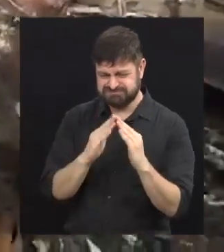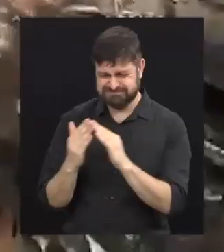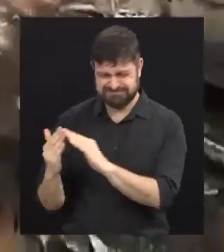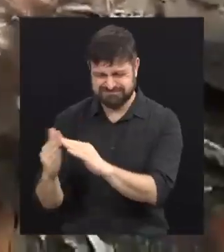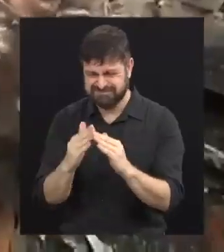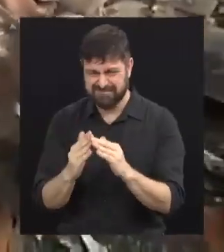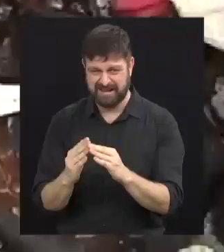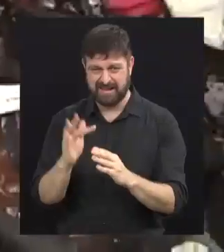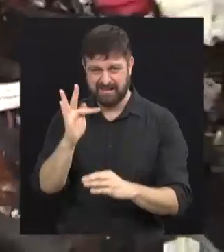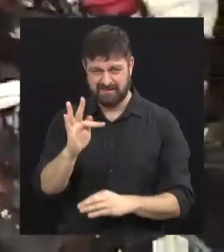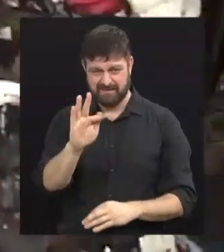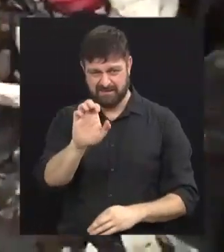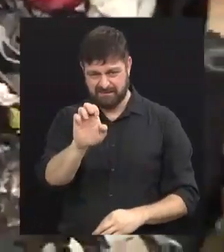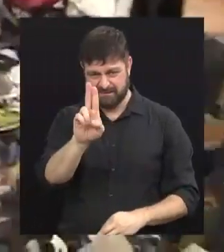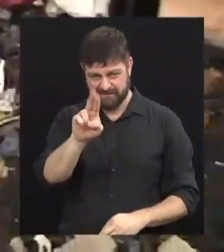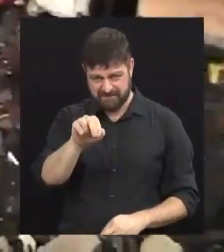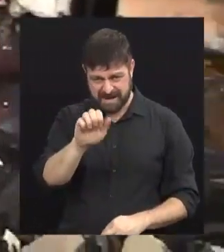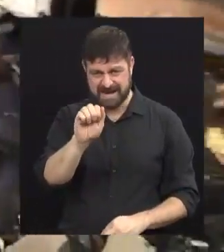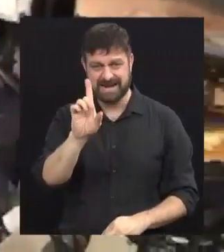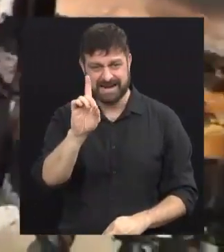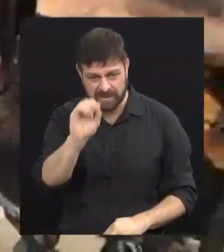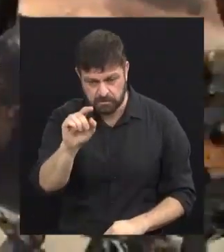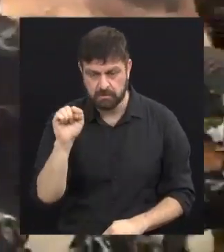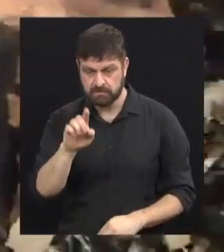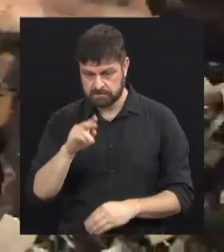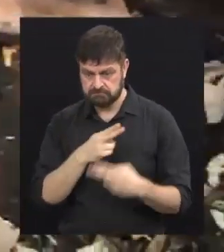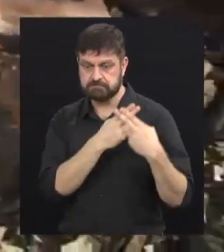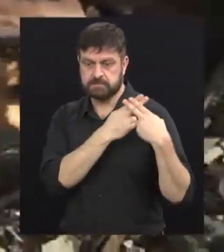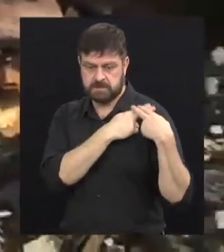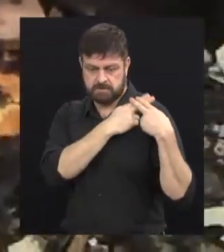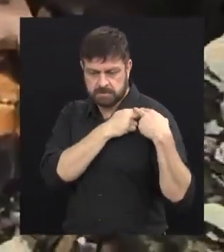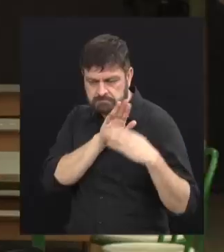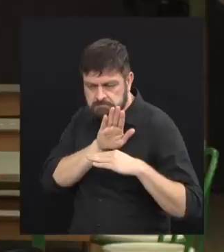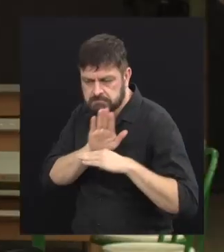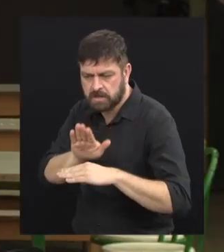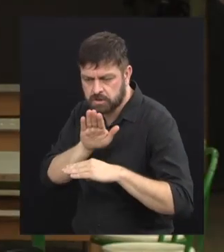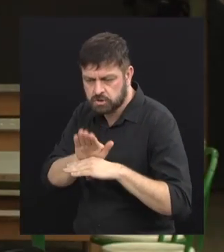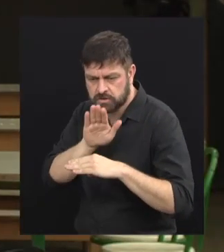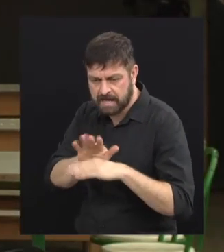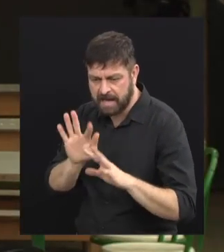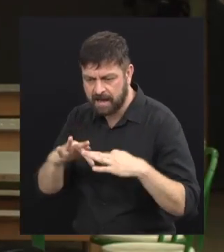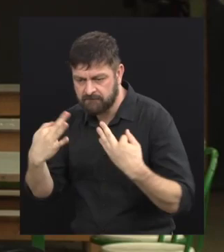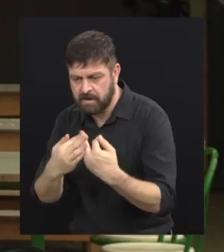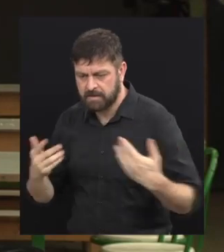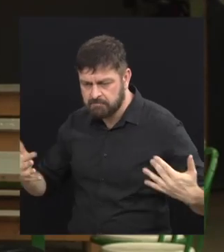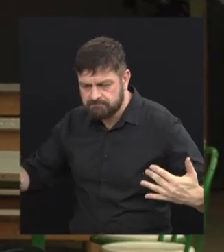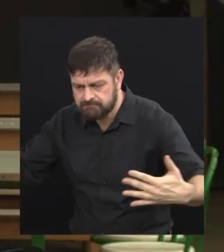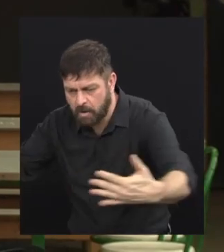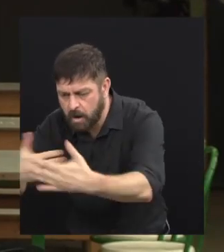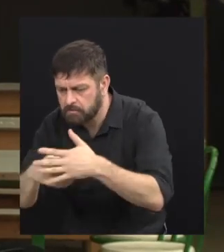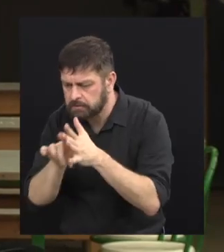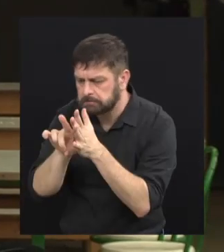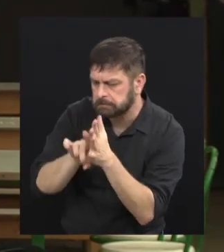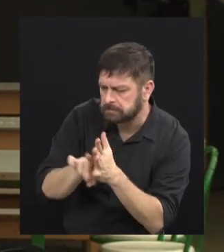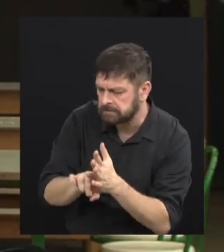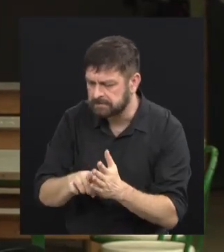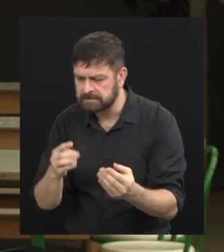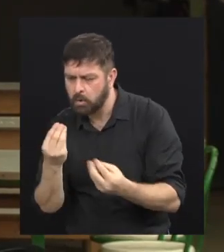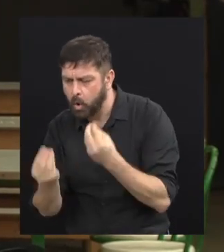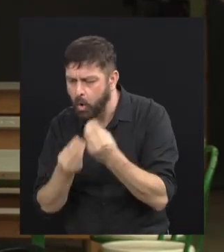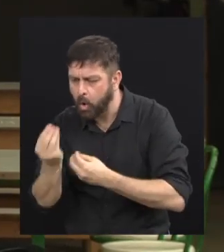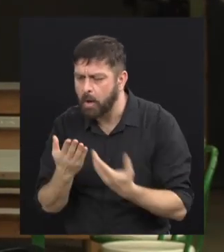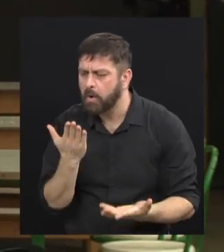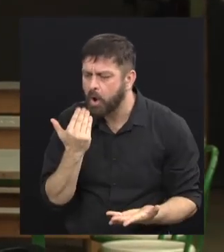São Fernando e vocês foram grandes responsáveis por acolher as famílias, fazer o levantamento de recursos, de